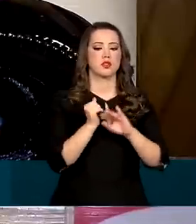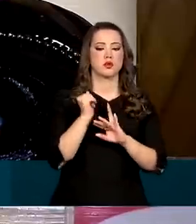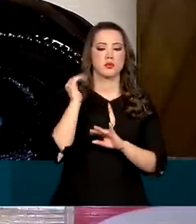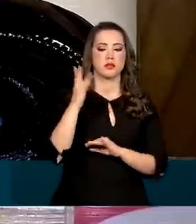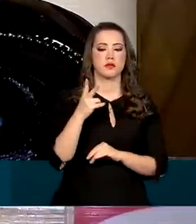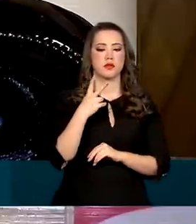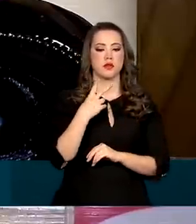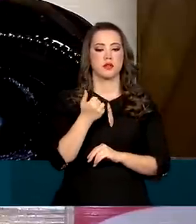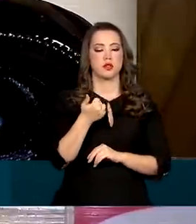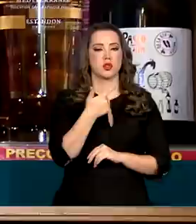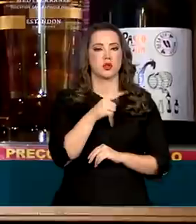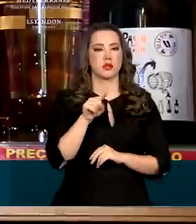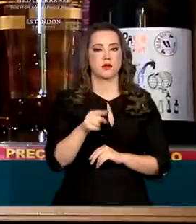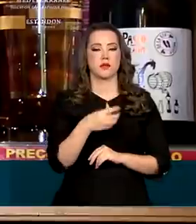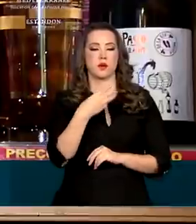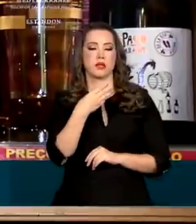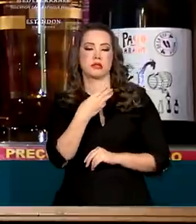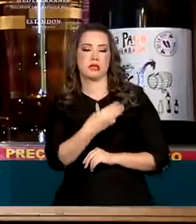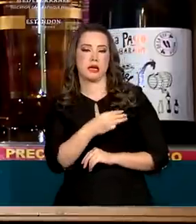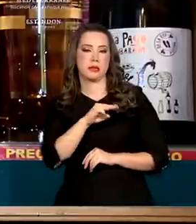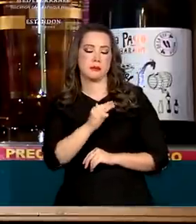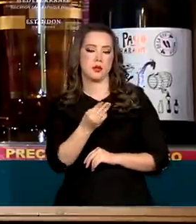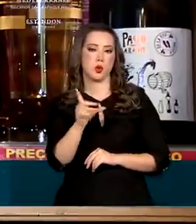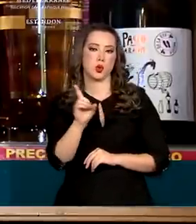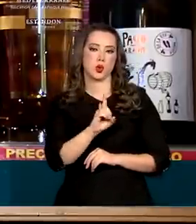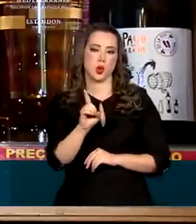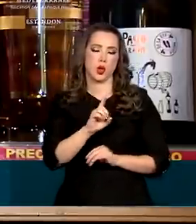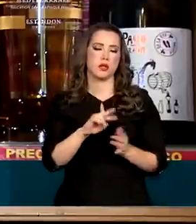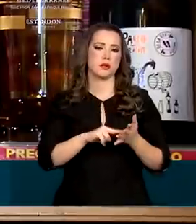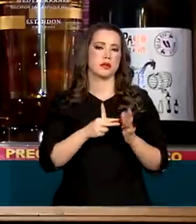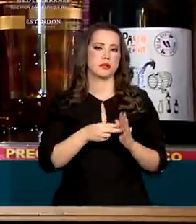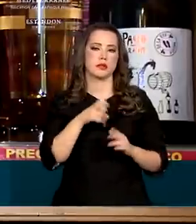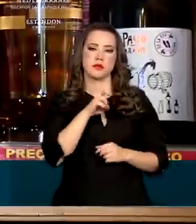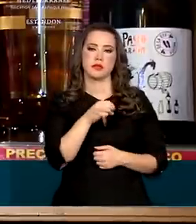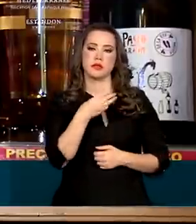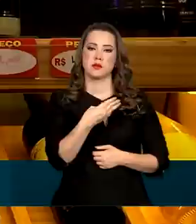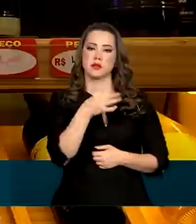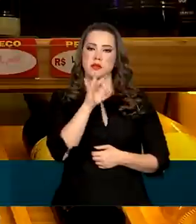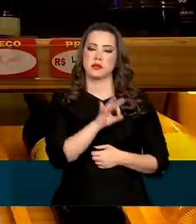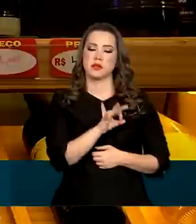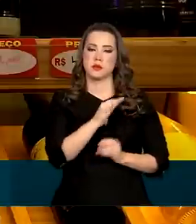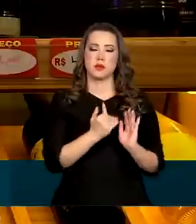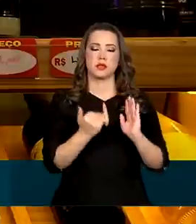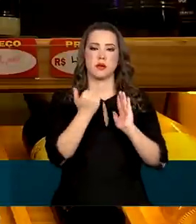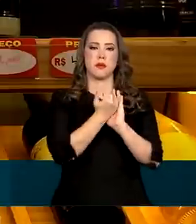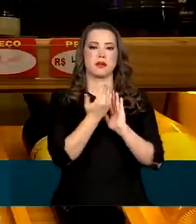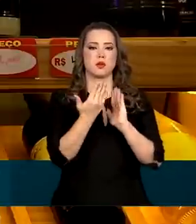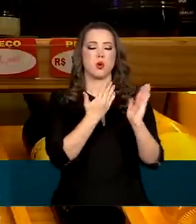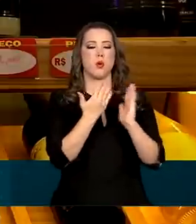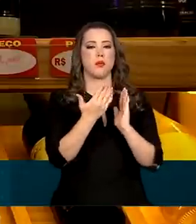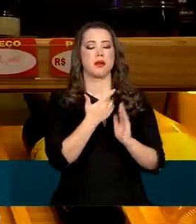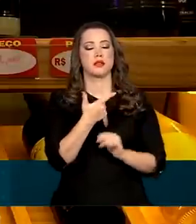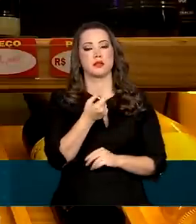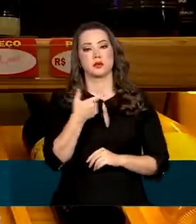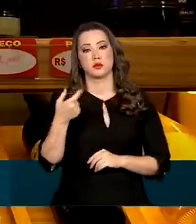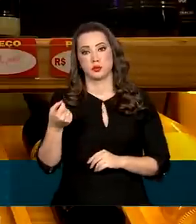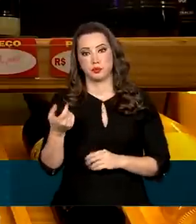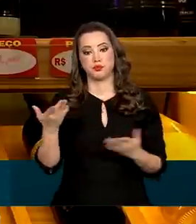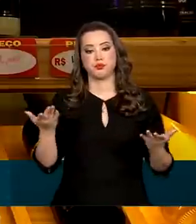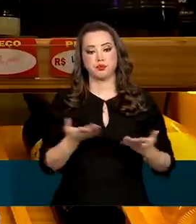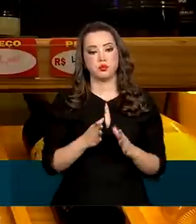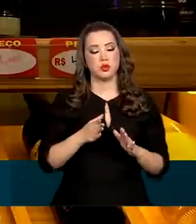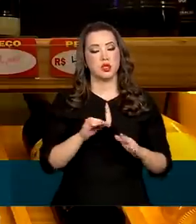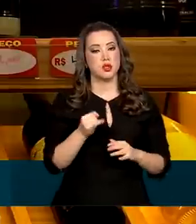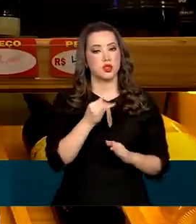milhões de dólares, 53% a mais que 2020. De janeiro a novembro deste ano, o